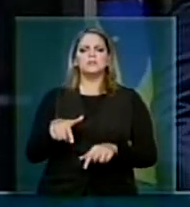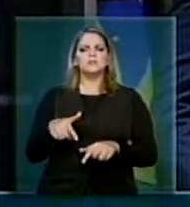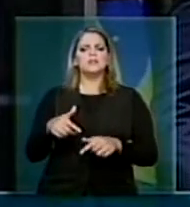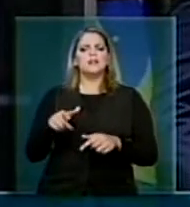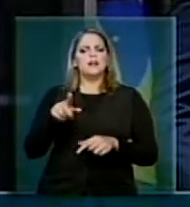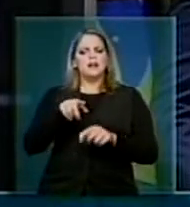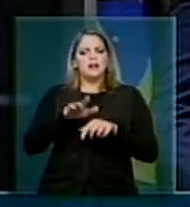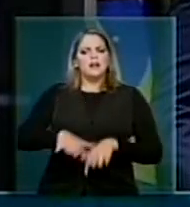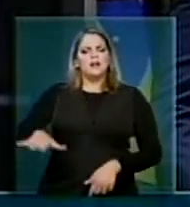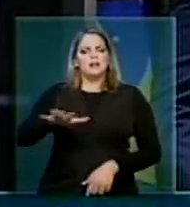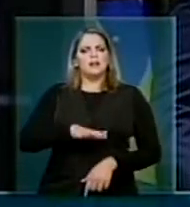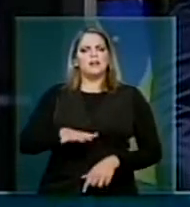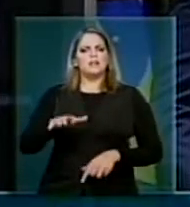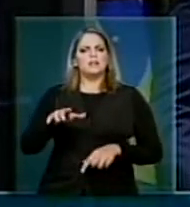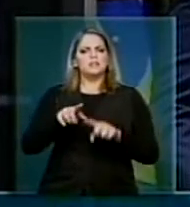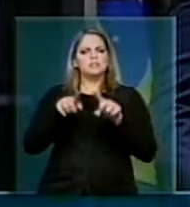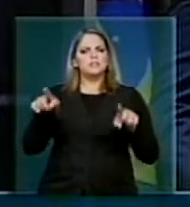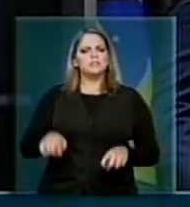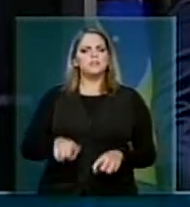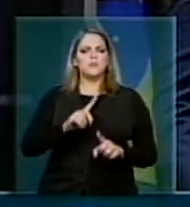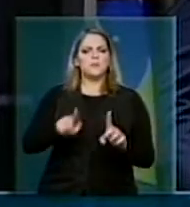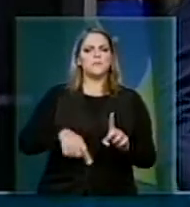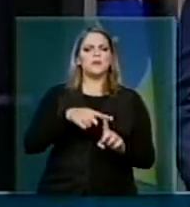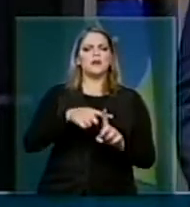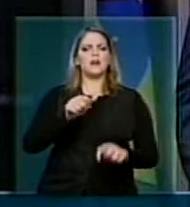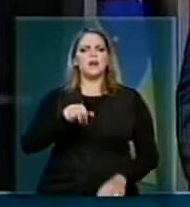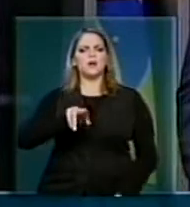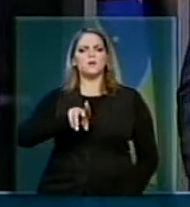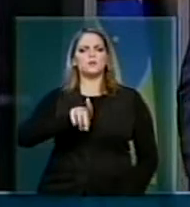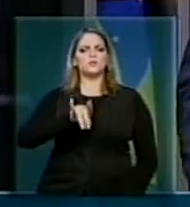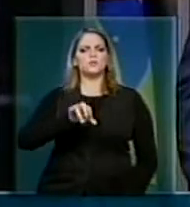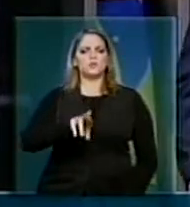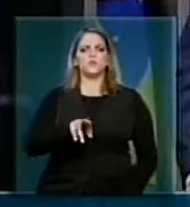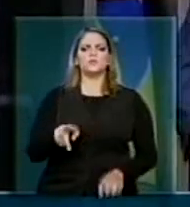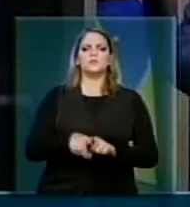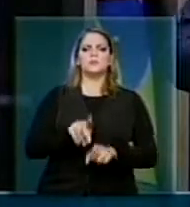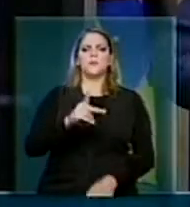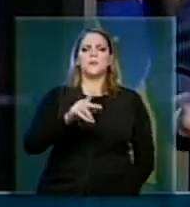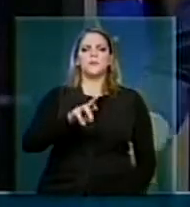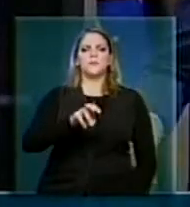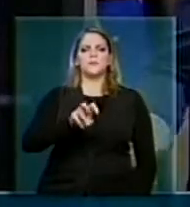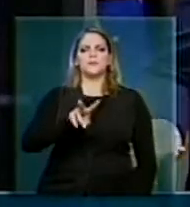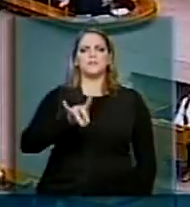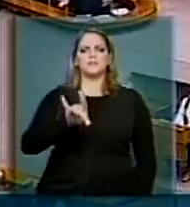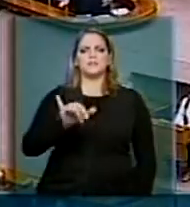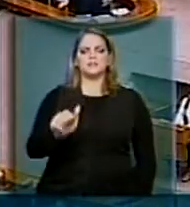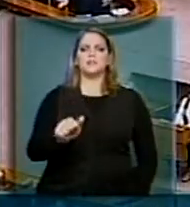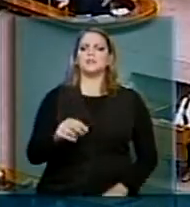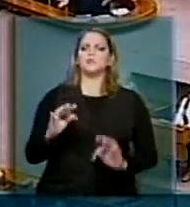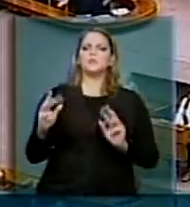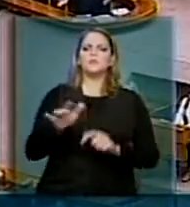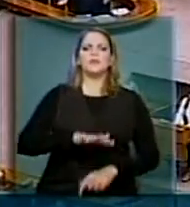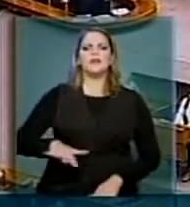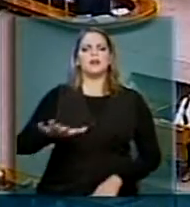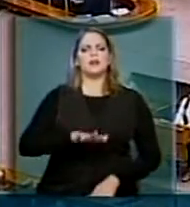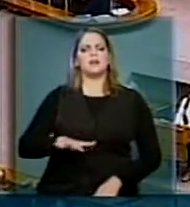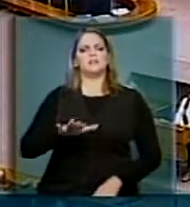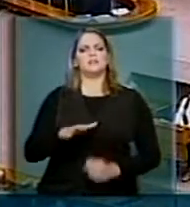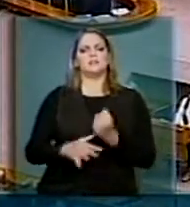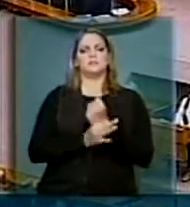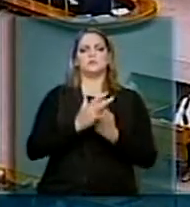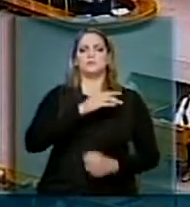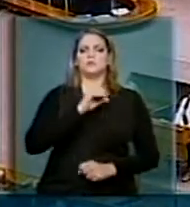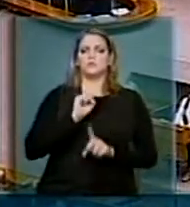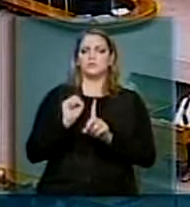servidores, estão os auditores e a Previdência Social e toda a Seguridade Social. Nós